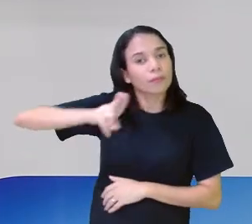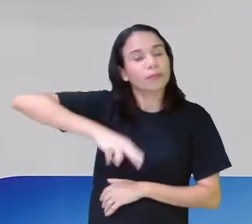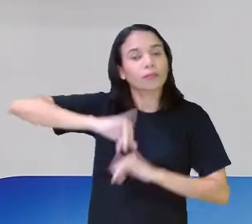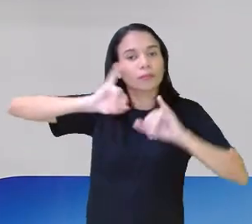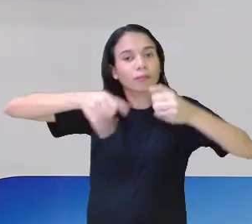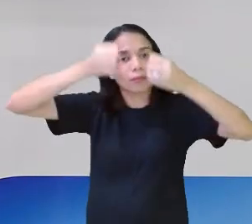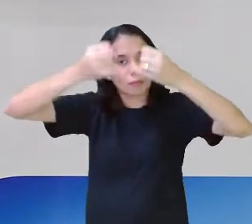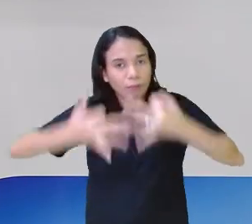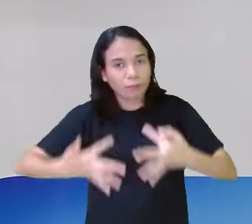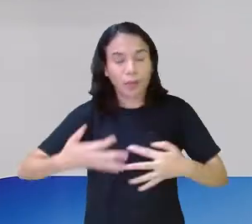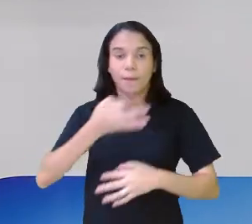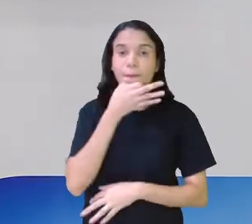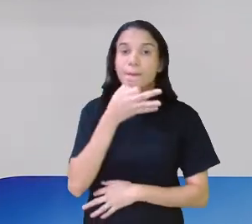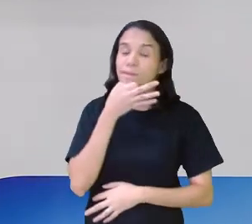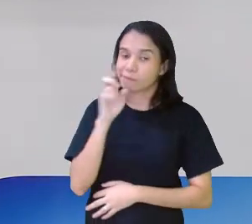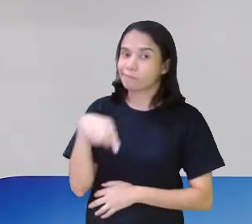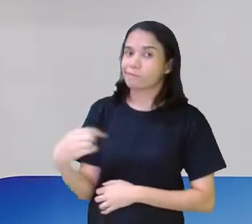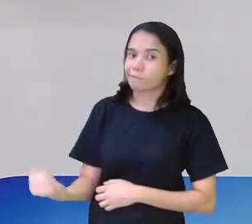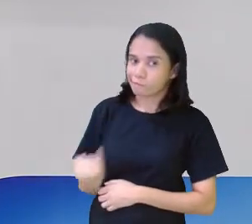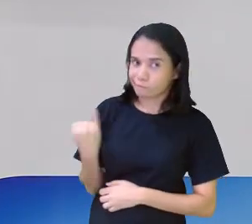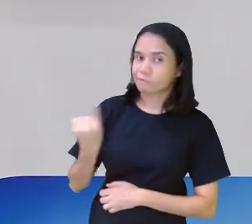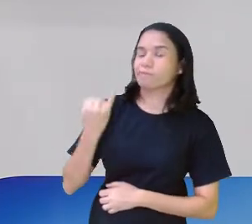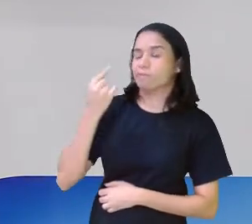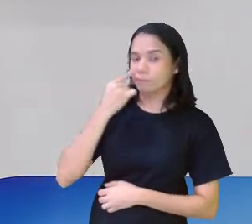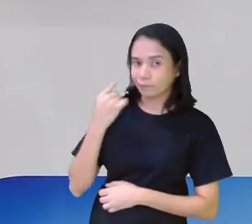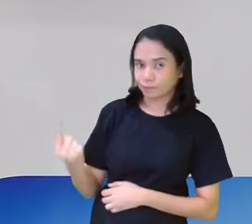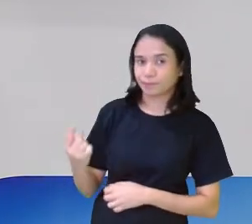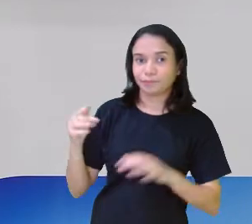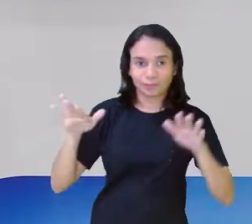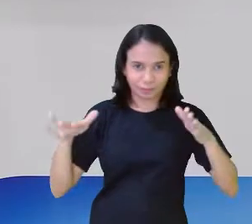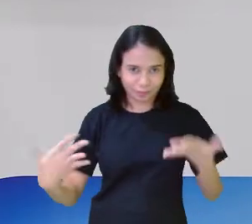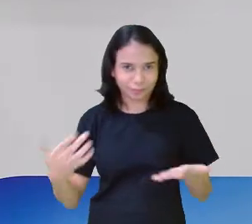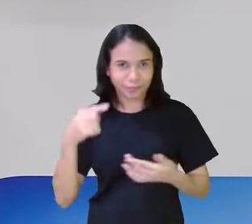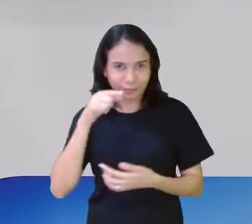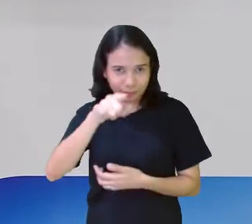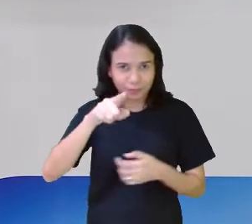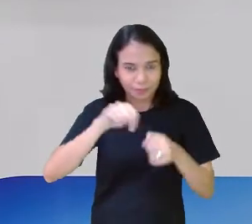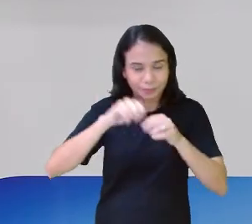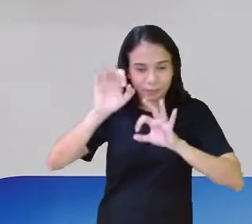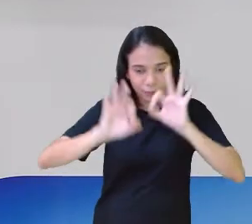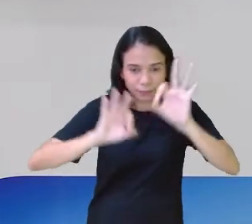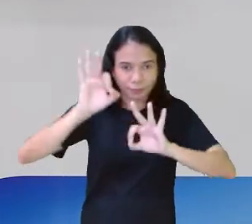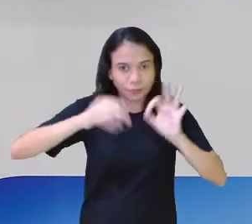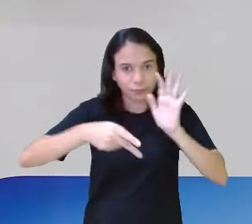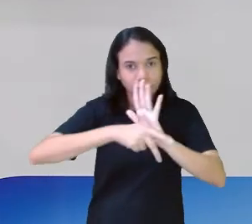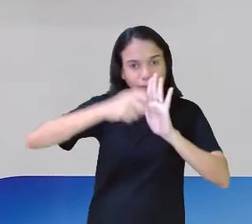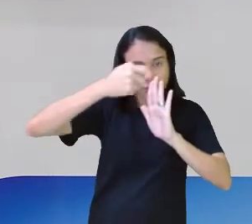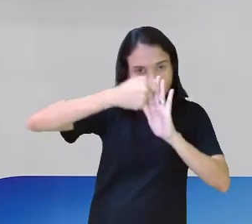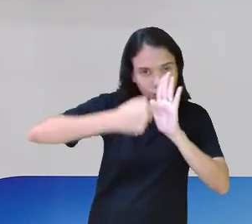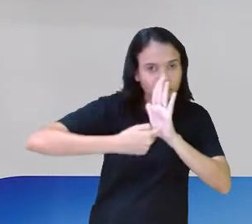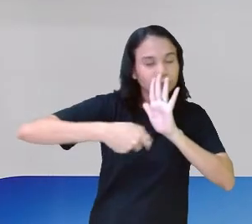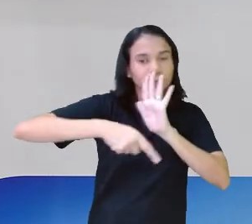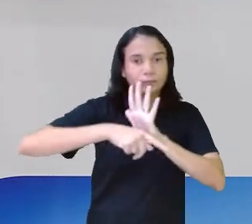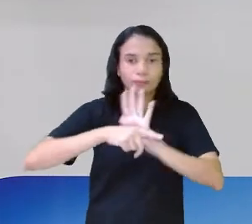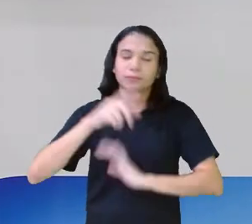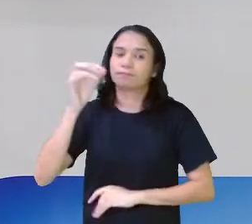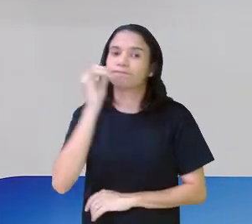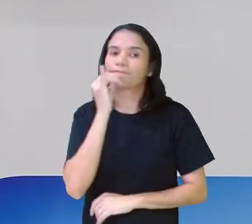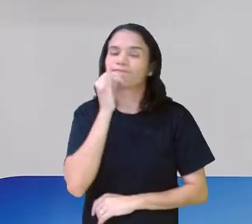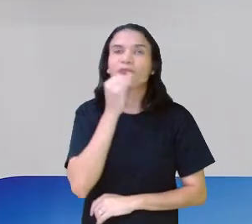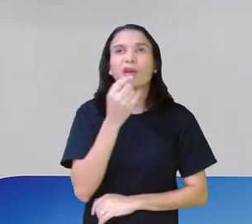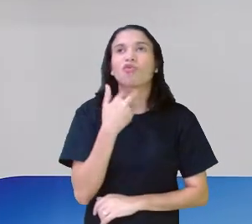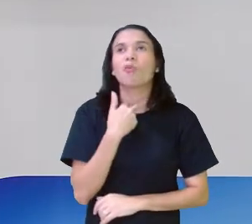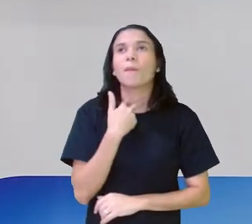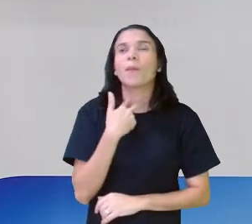opinião do autor ou autora. Isso é importante, tá, quinto ano? Quando você for preparar uma resenha crítica, por exemplo, você não vai